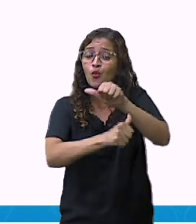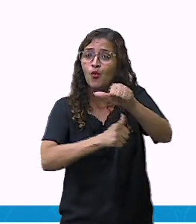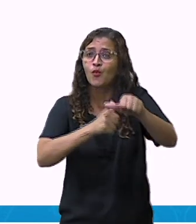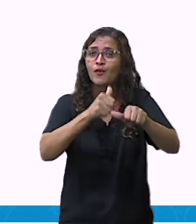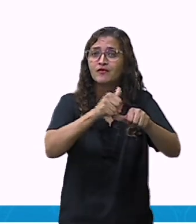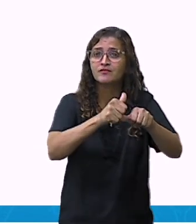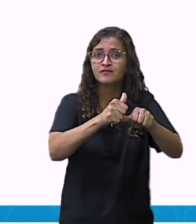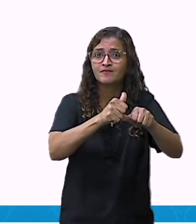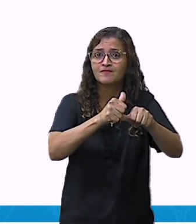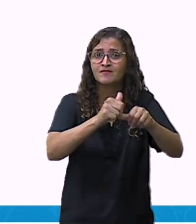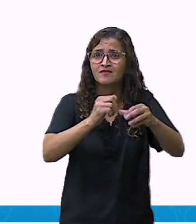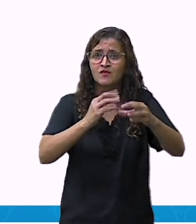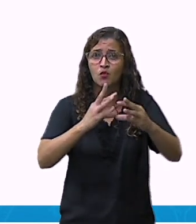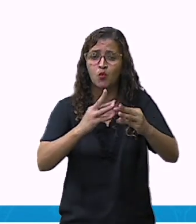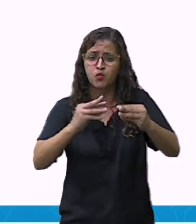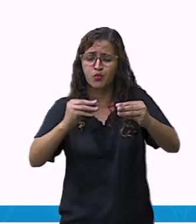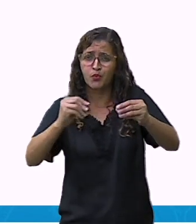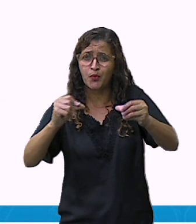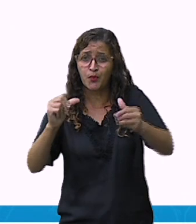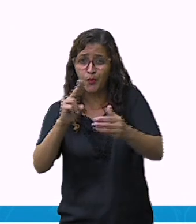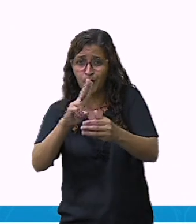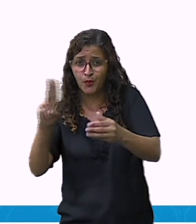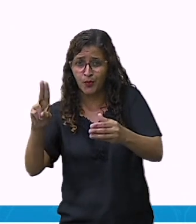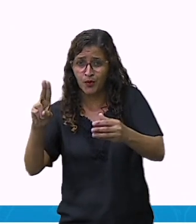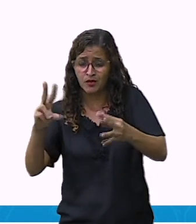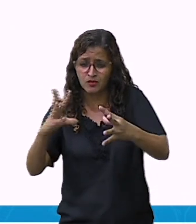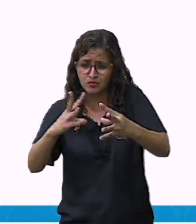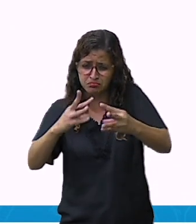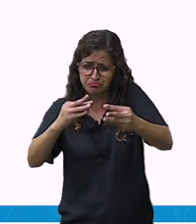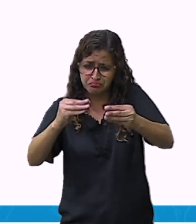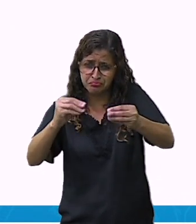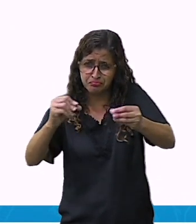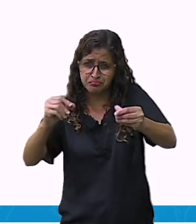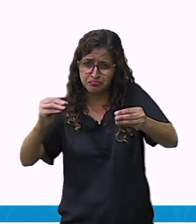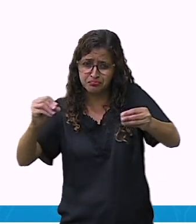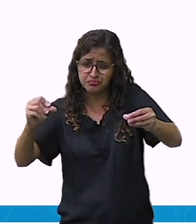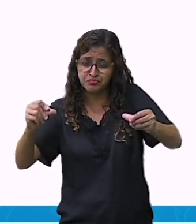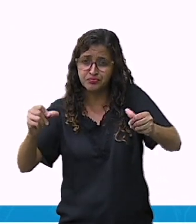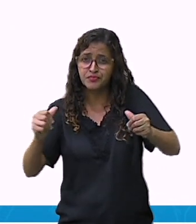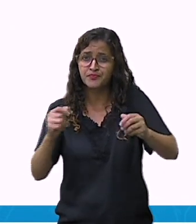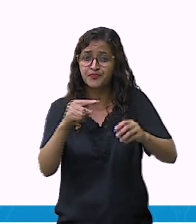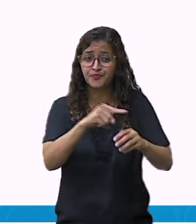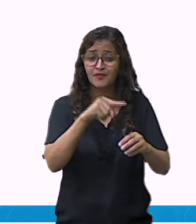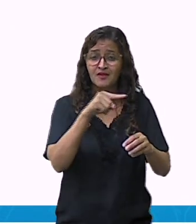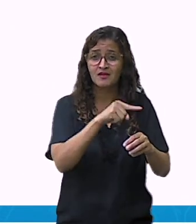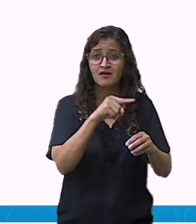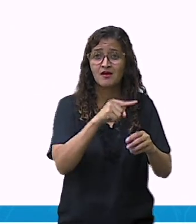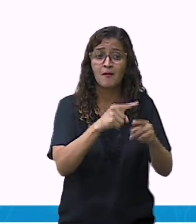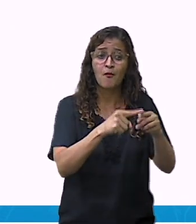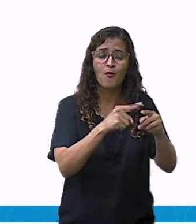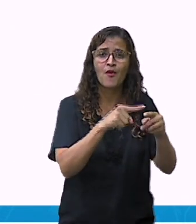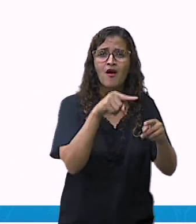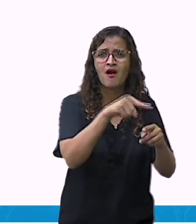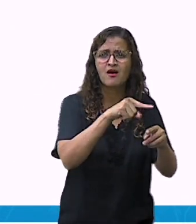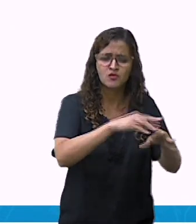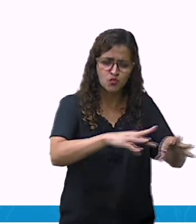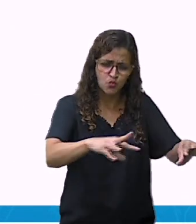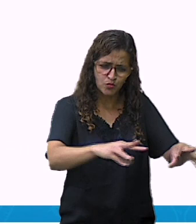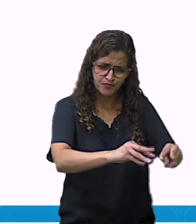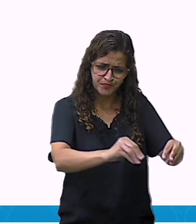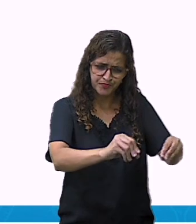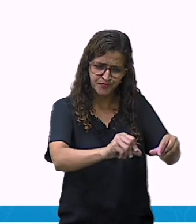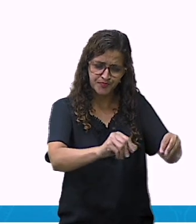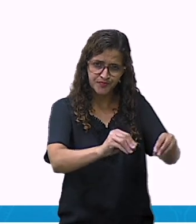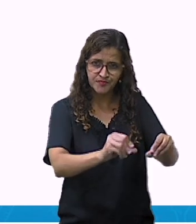Eles vão pegar aquela matéria orgânica morta que está livre no solo